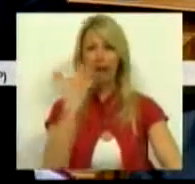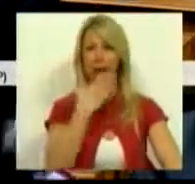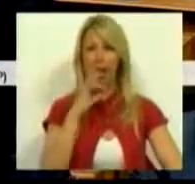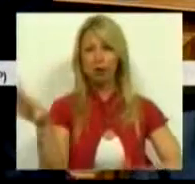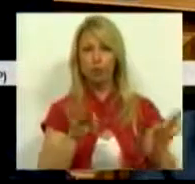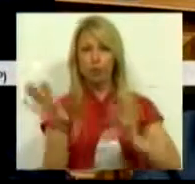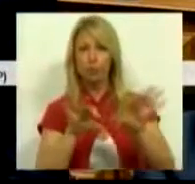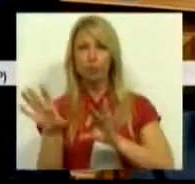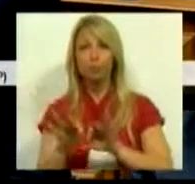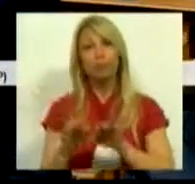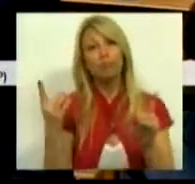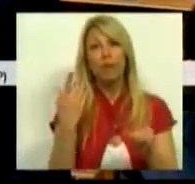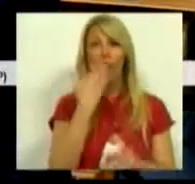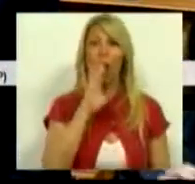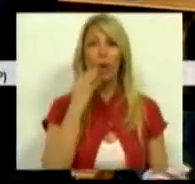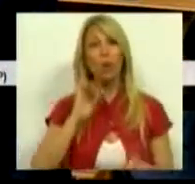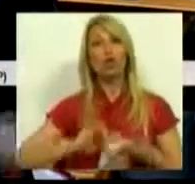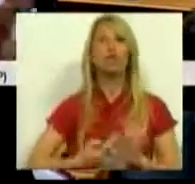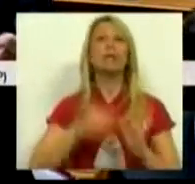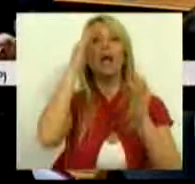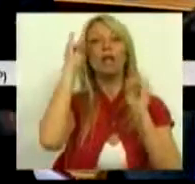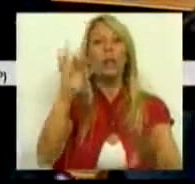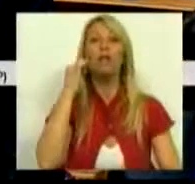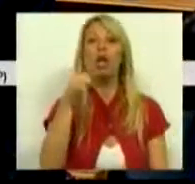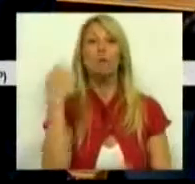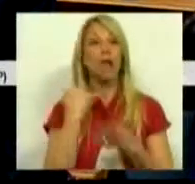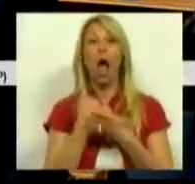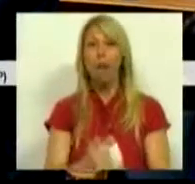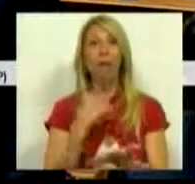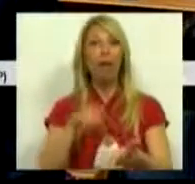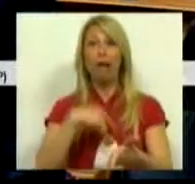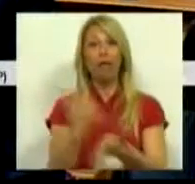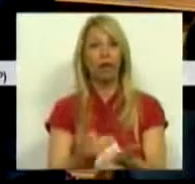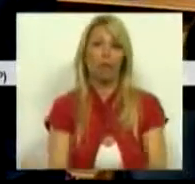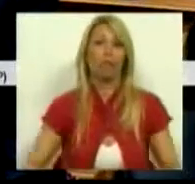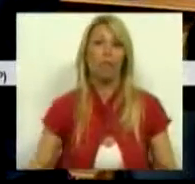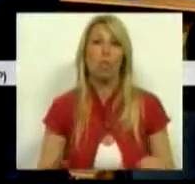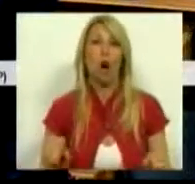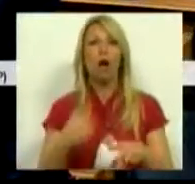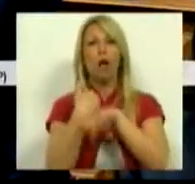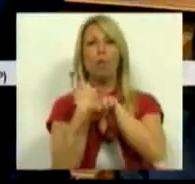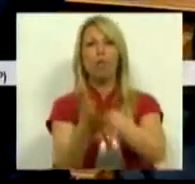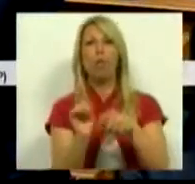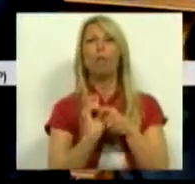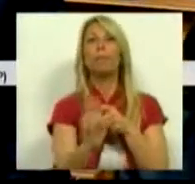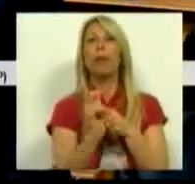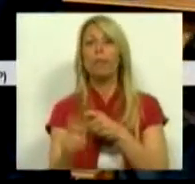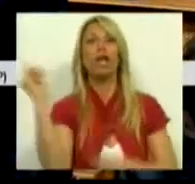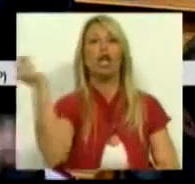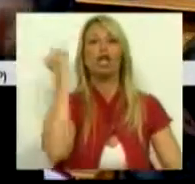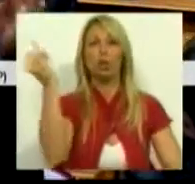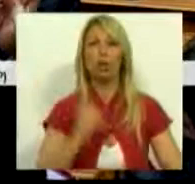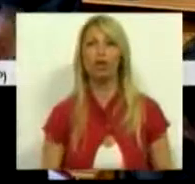Deixam-se alunos com necessidades educativas especiais sem apoio efetivo e atrasam-se os pagamentos para as